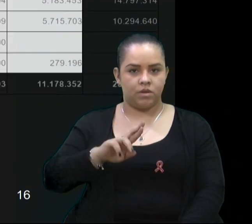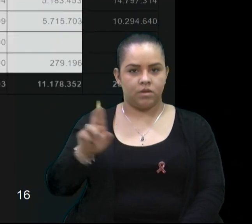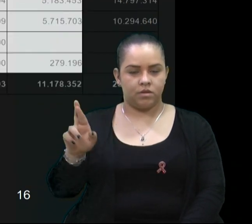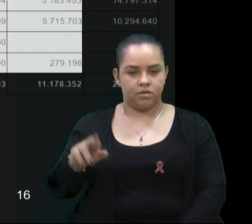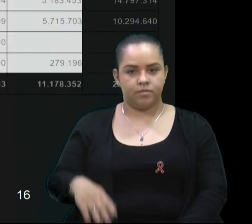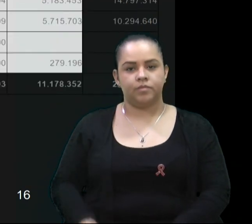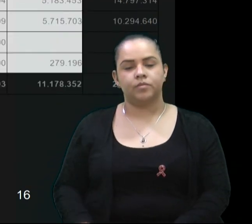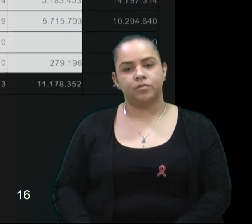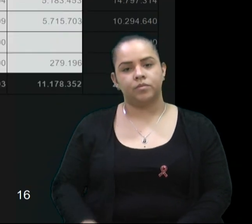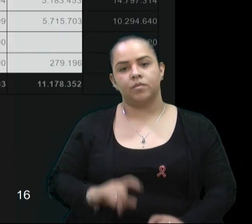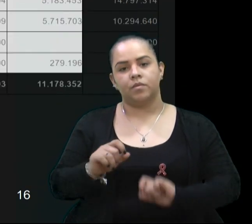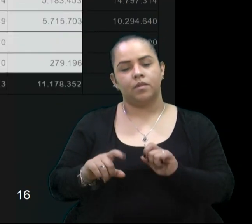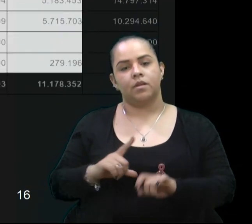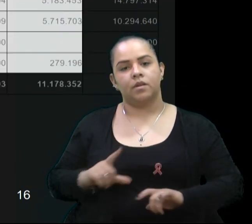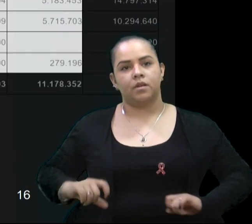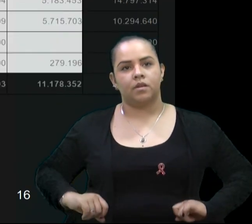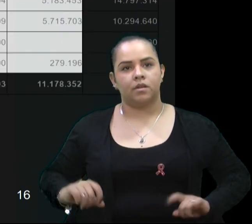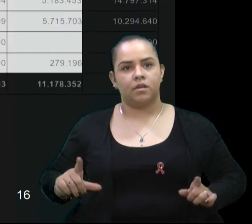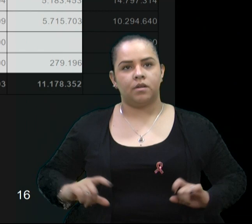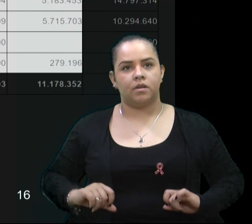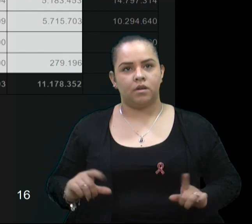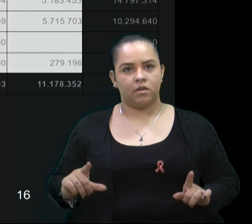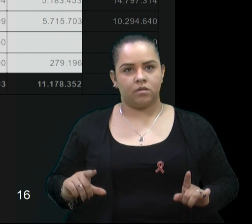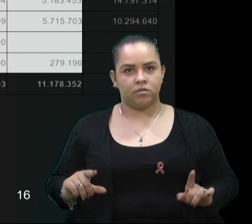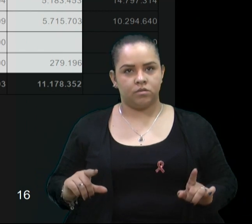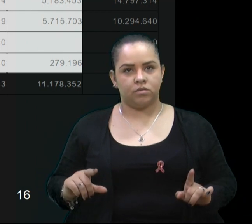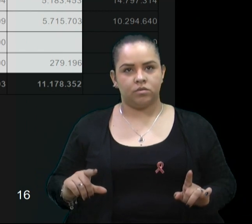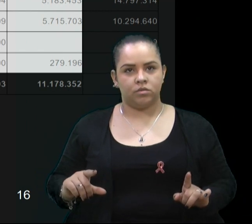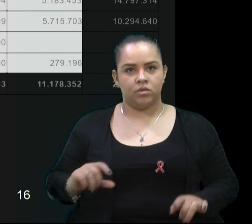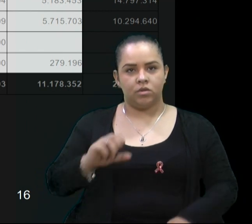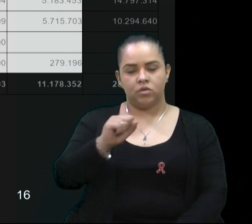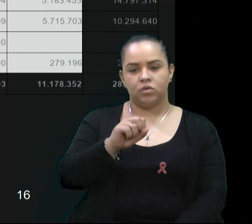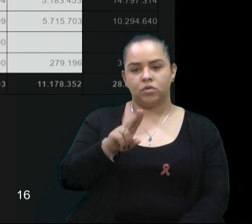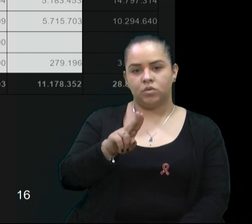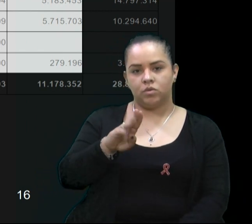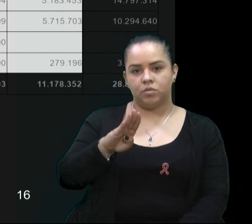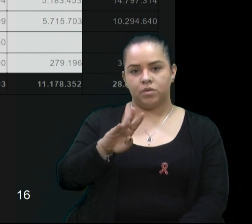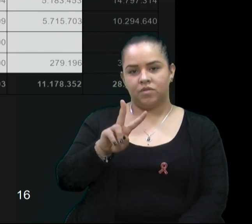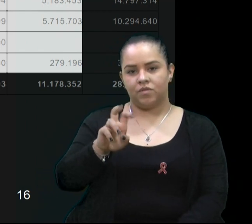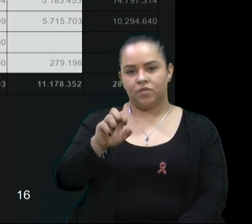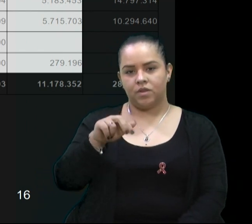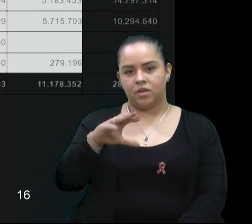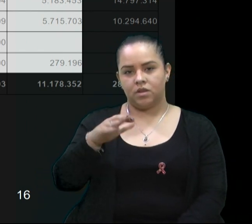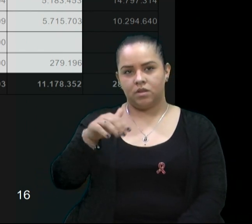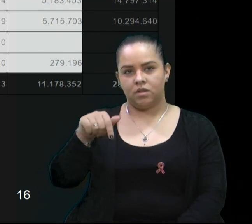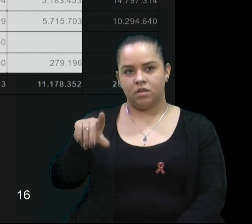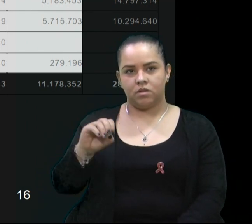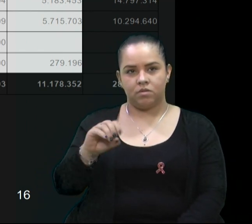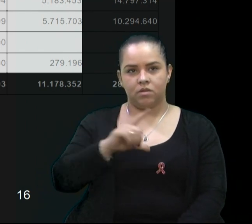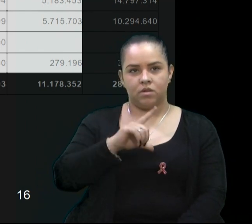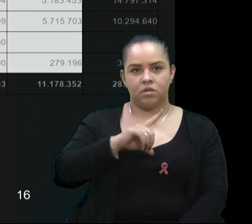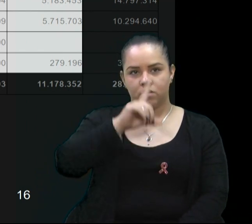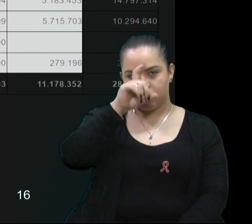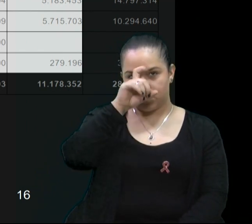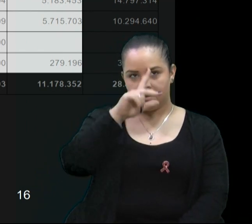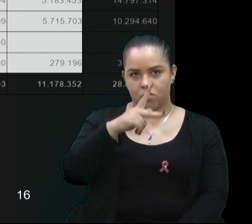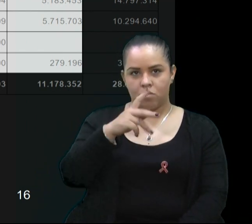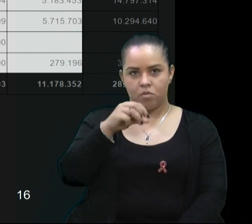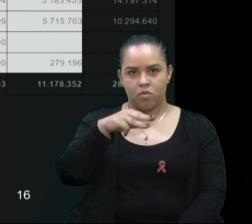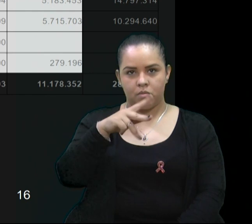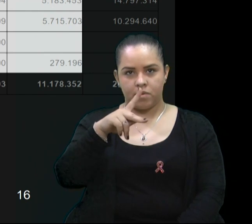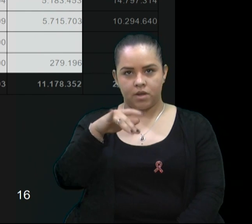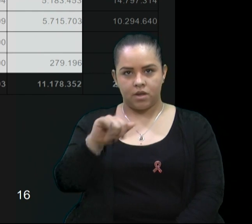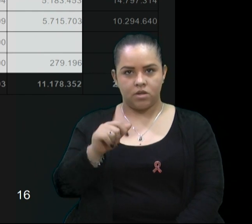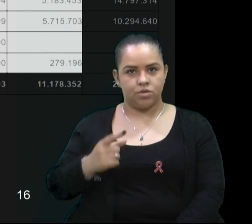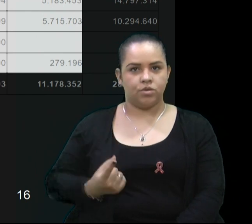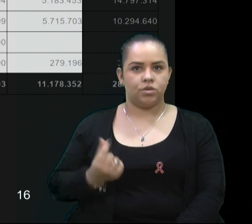Despesas com subvenção, com Hospital Pompeia, verbas do